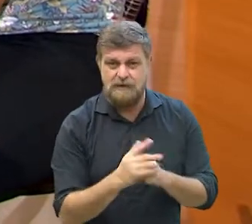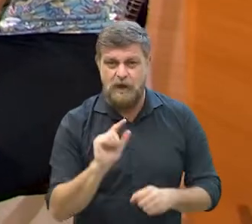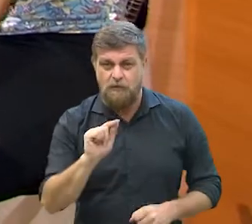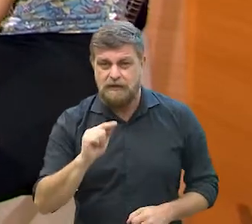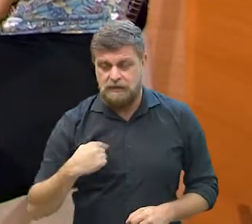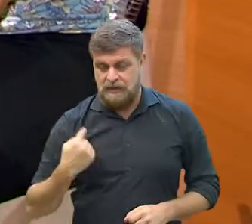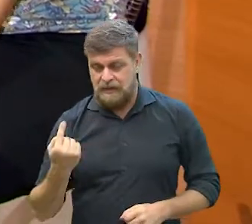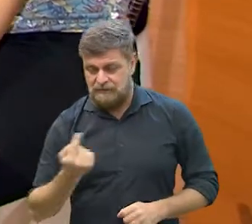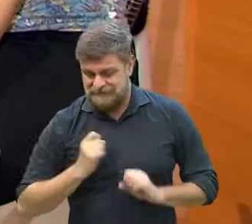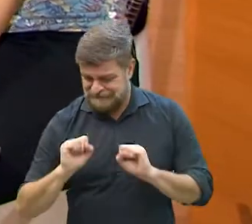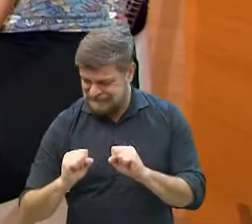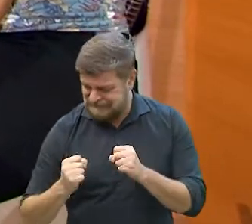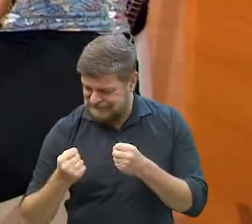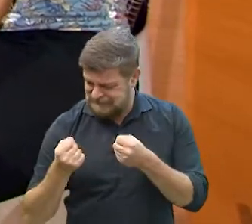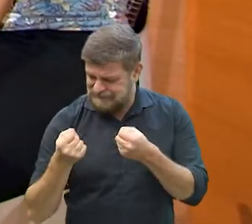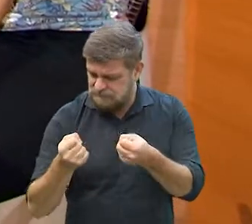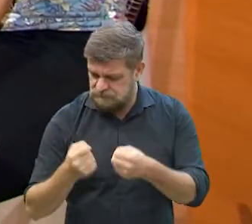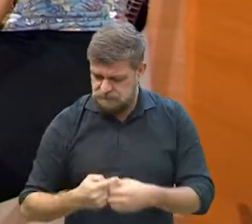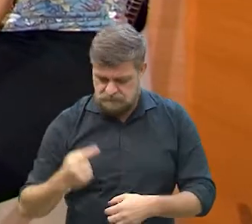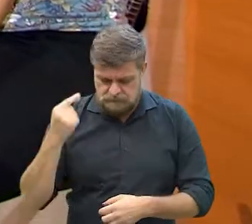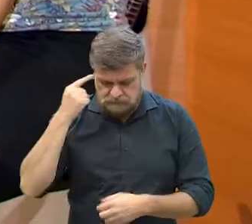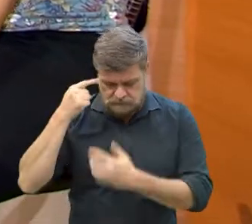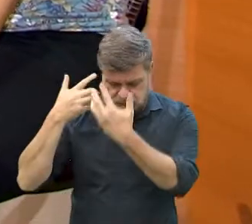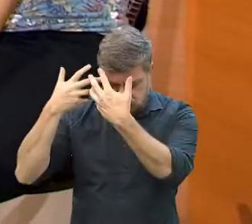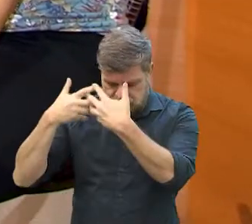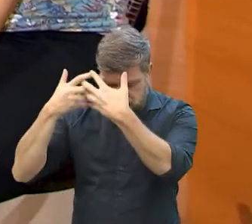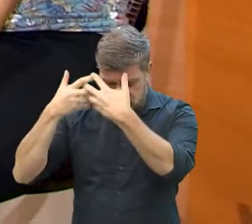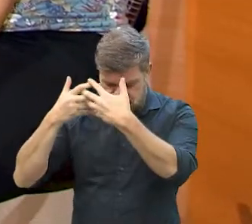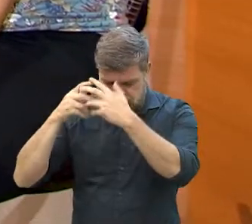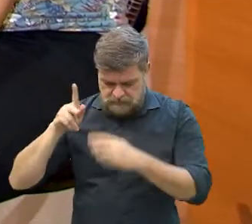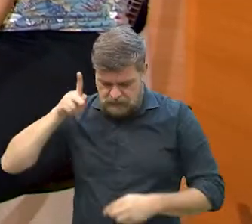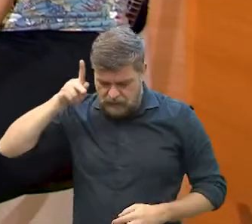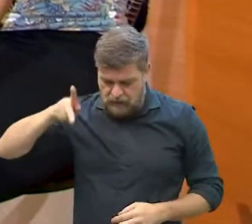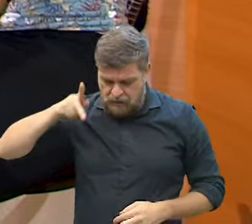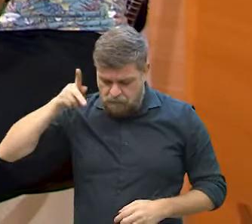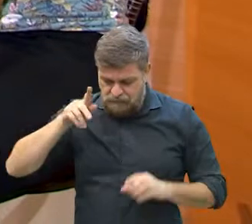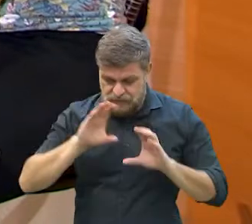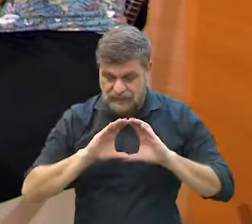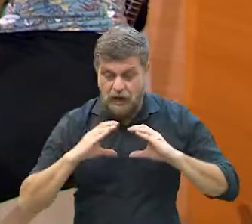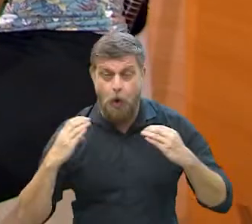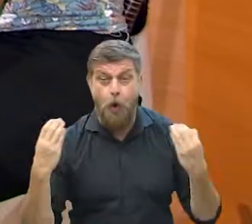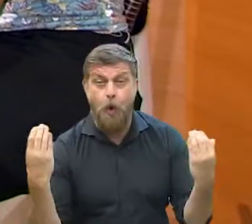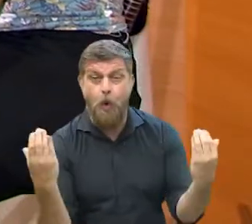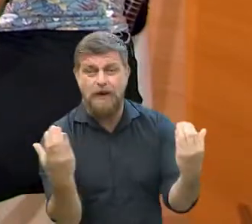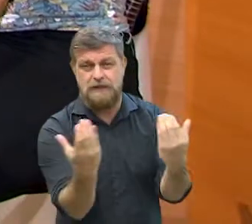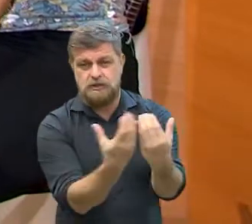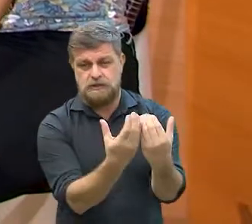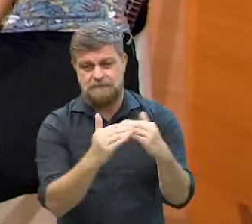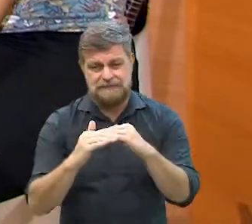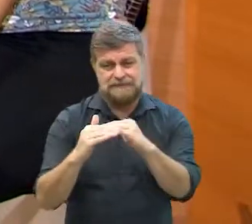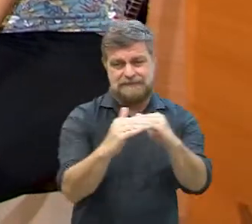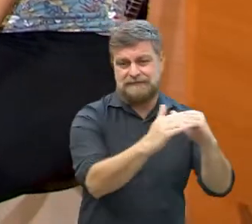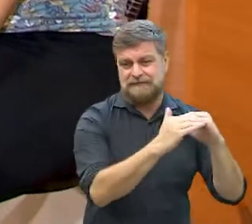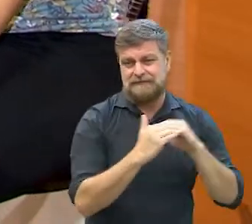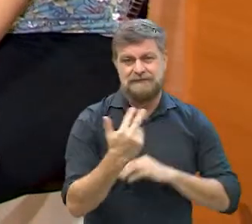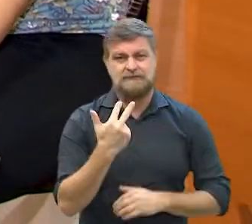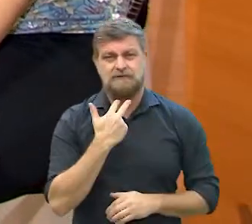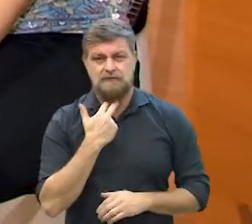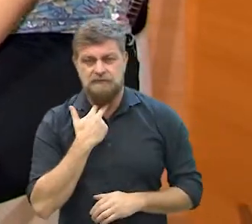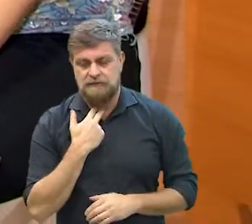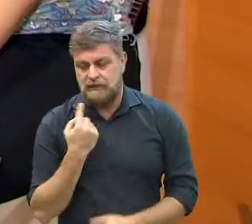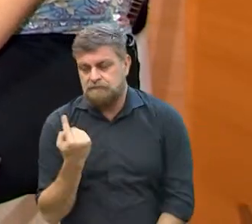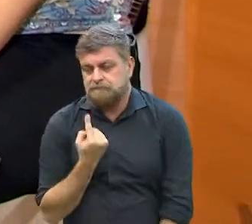é que a pandemia está exigindo um esforço de a gente pensar a política a partir do coletivo. Não